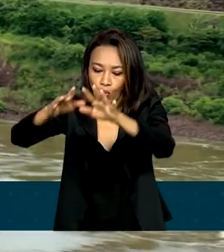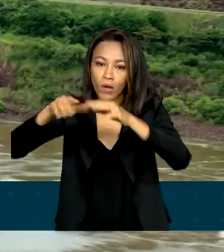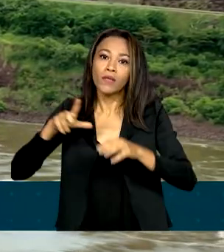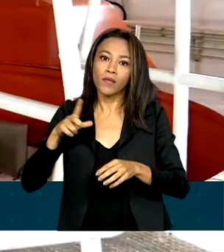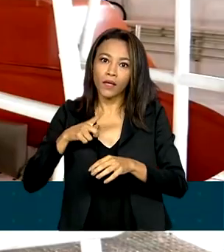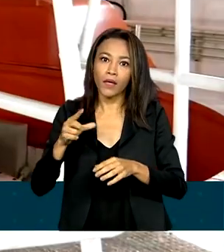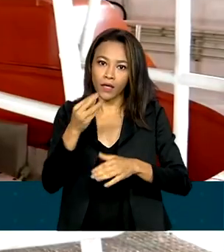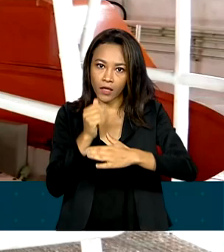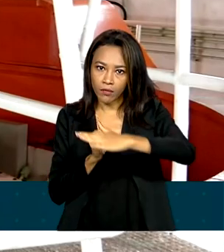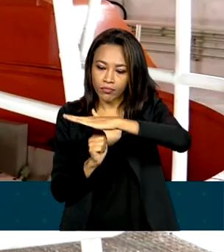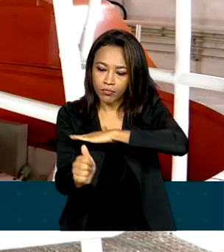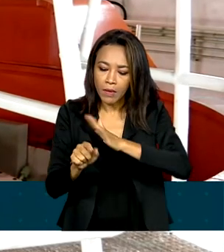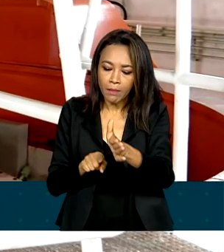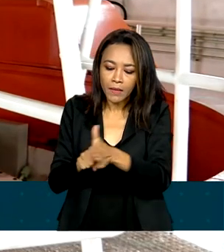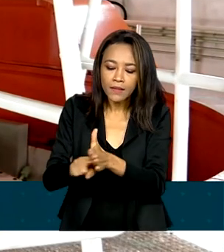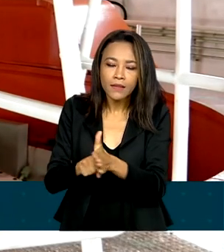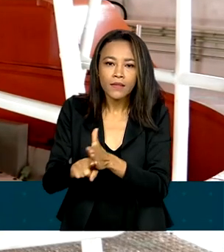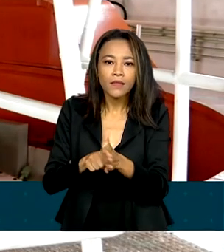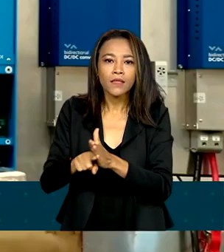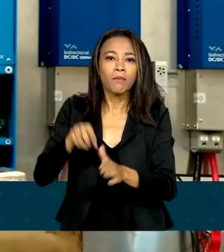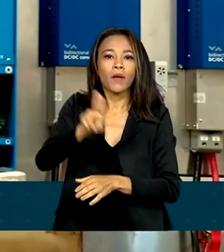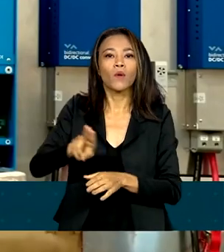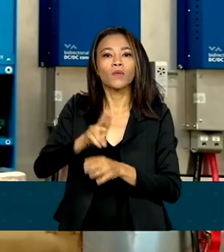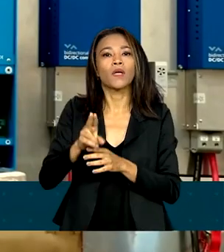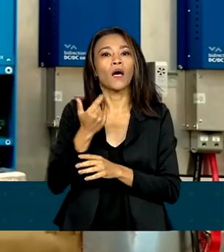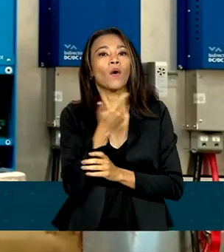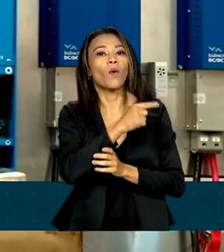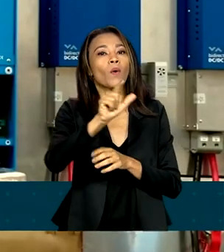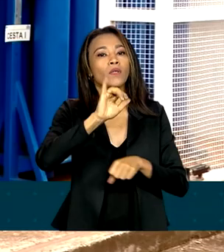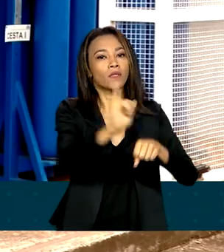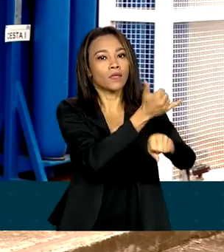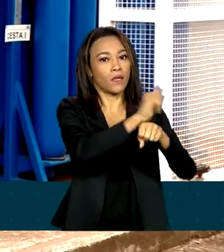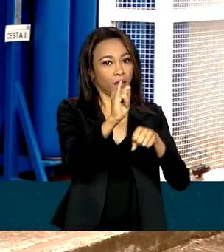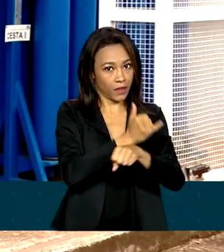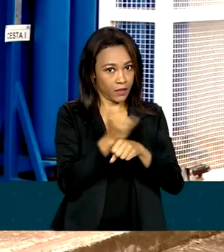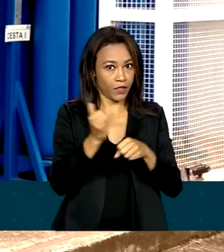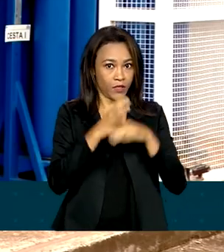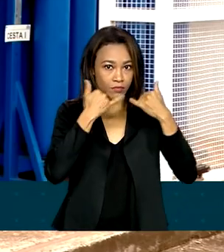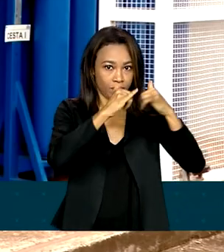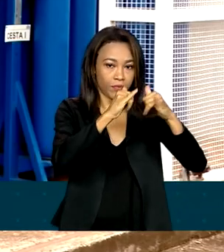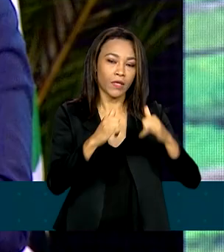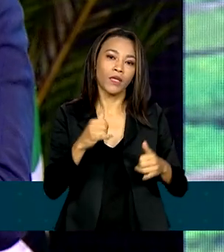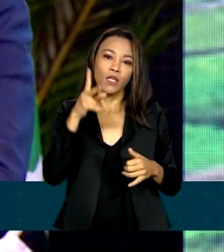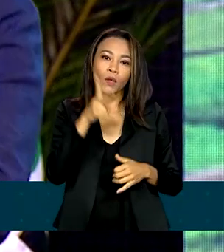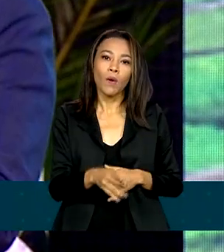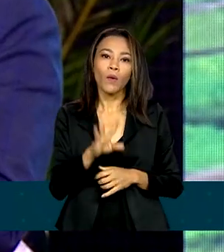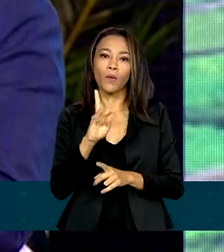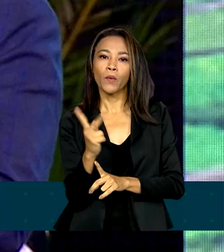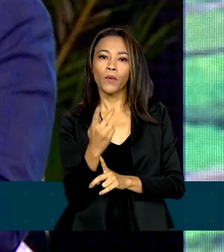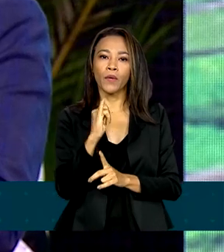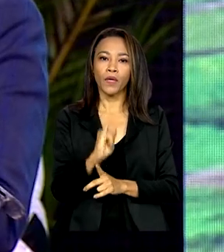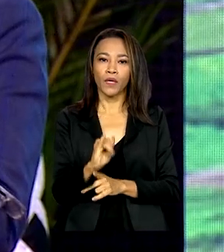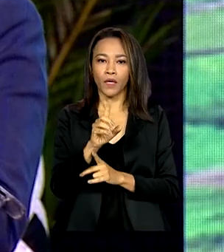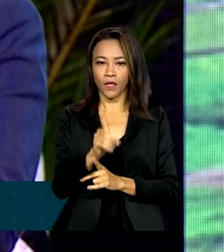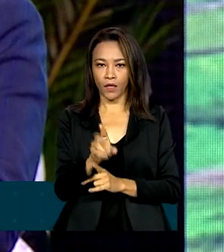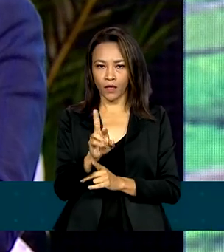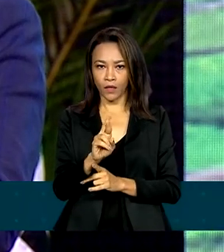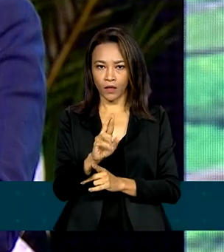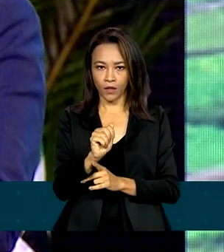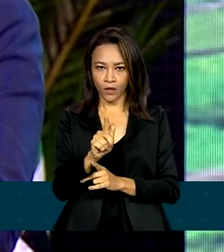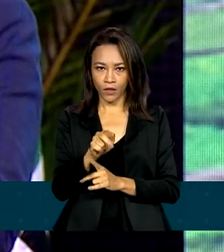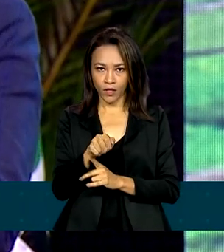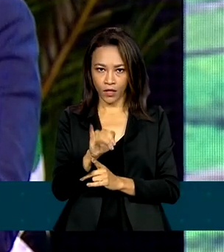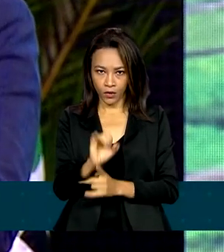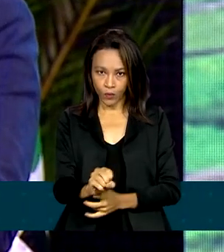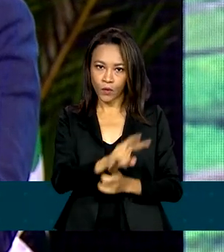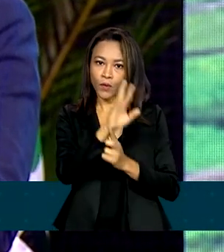pesquisas para explorar novas fontes de energia limpa e renovável, como o hidrogênio verde. A geração de energia limpa e